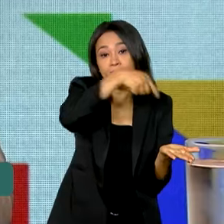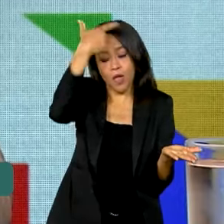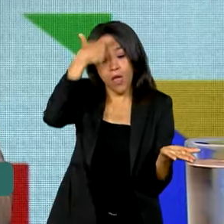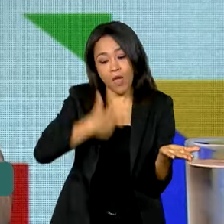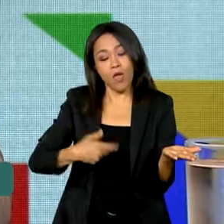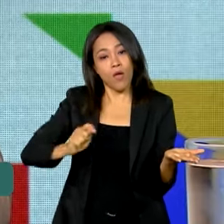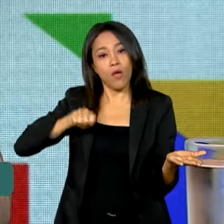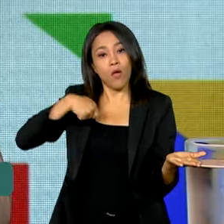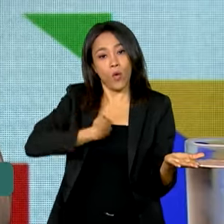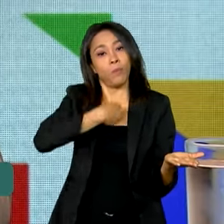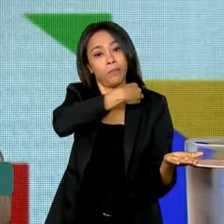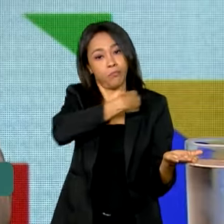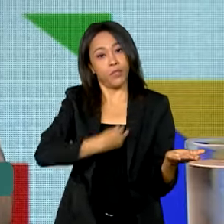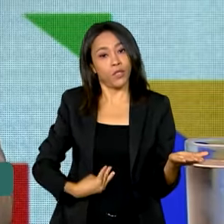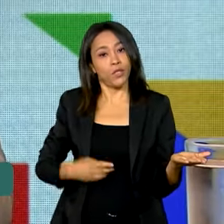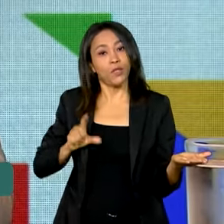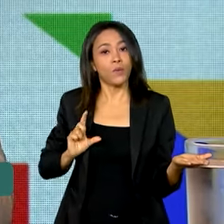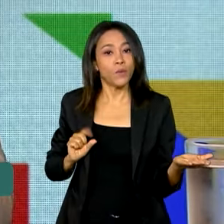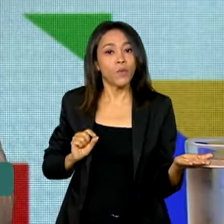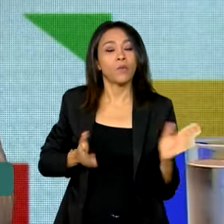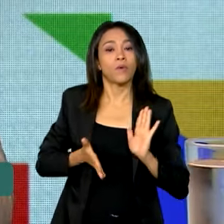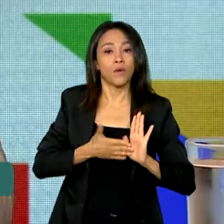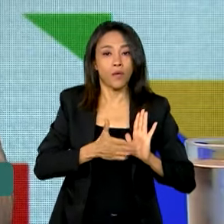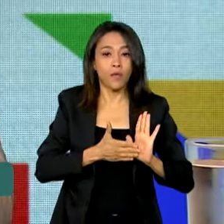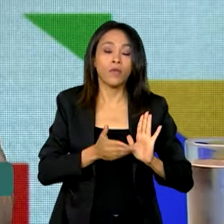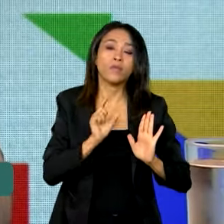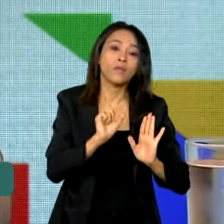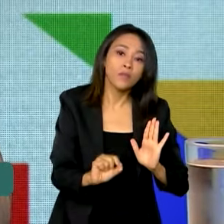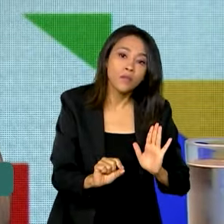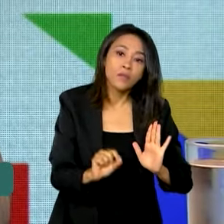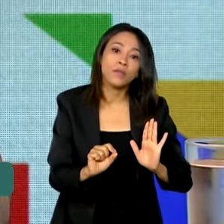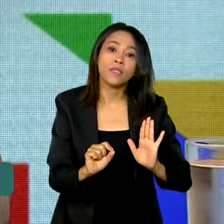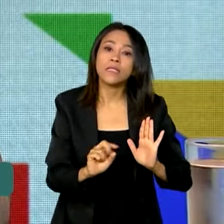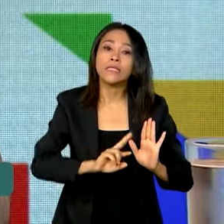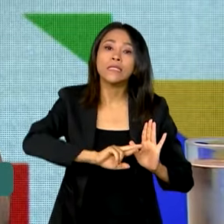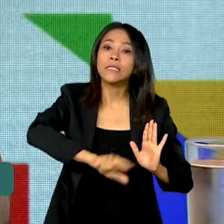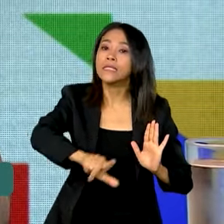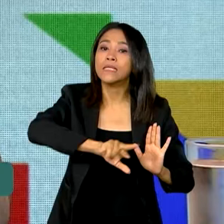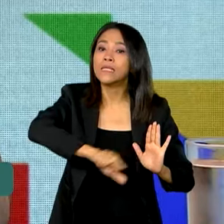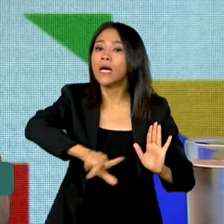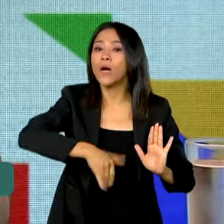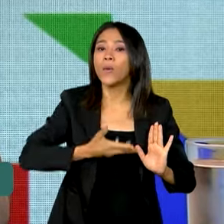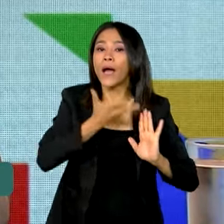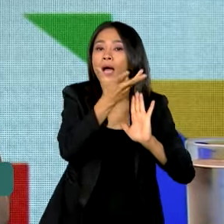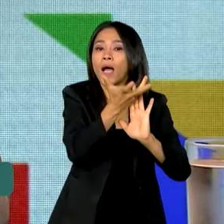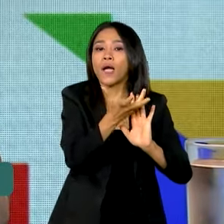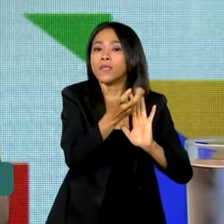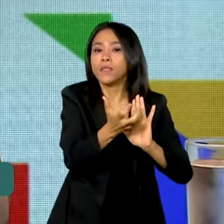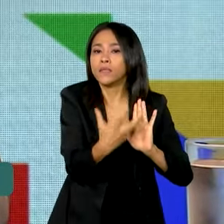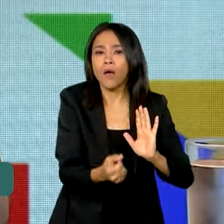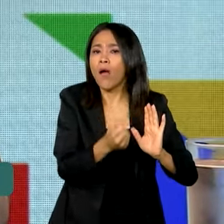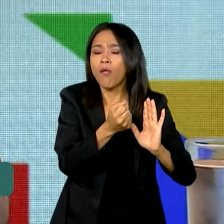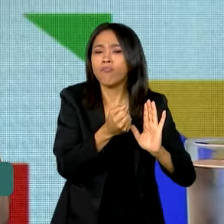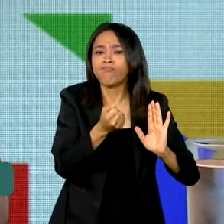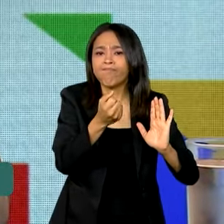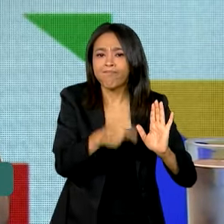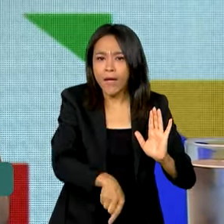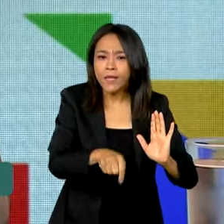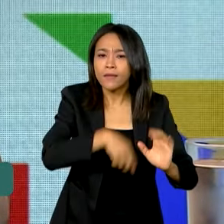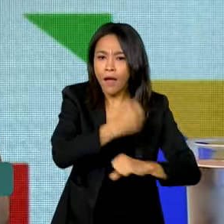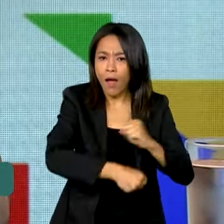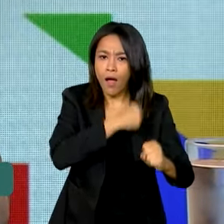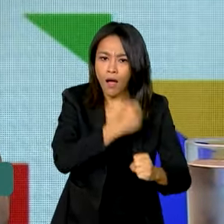Estado, a proposição de não adoção do horário de verão para o período